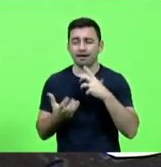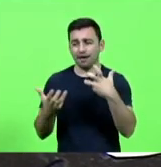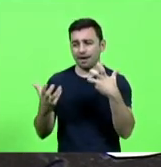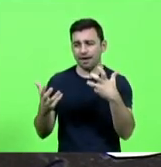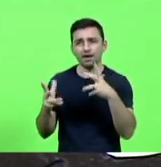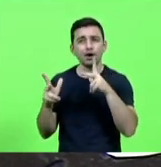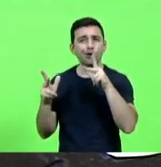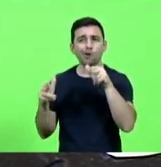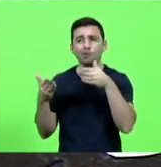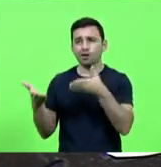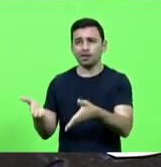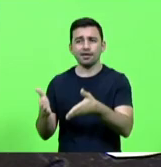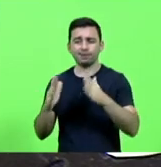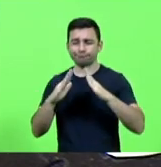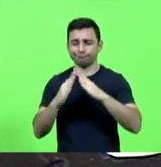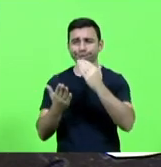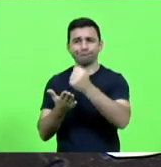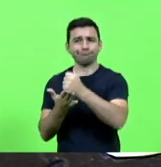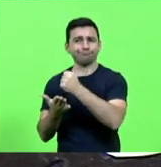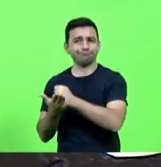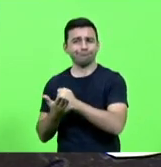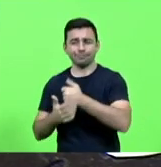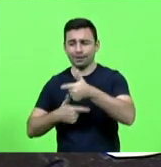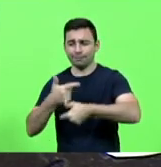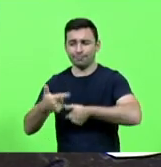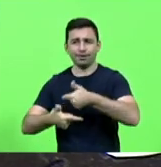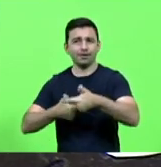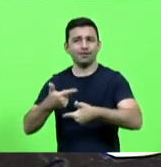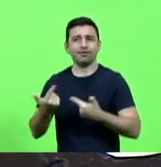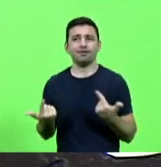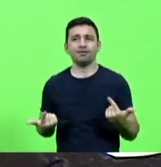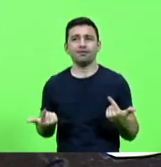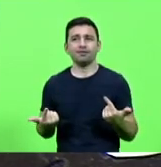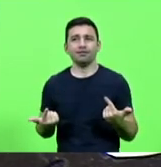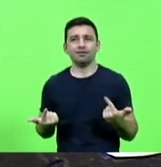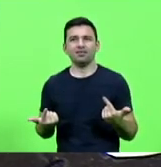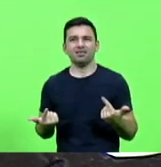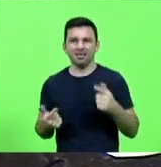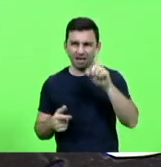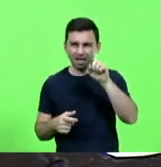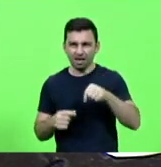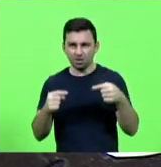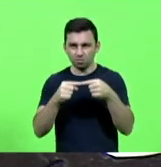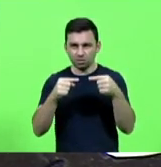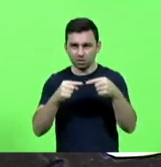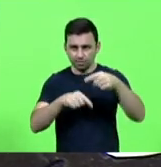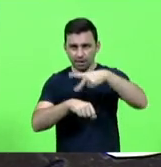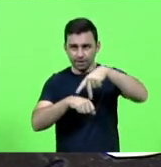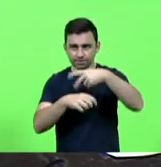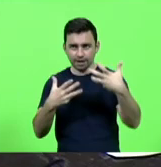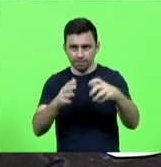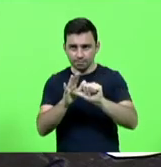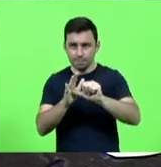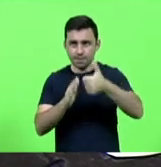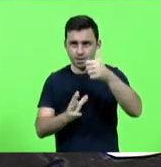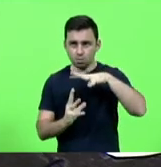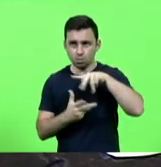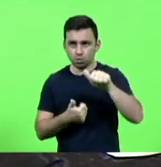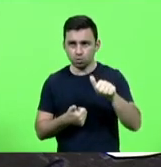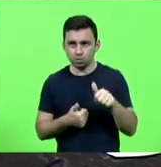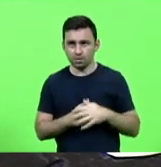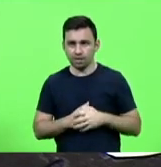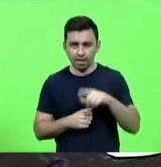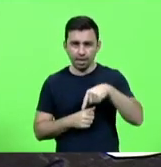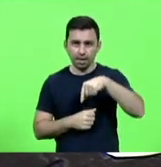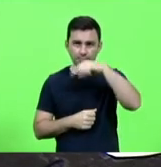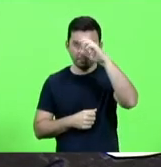burocracia de cartório é isso que eles irão fazer isso lá é coisa de país que quer ser do primeiro mundo isso lá é coisa de país